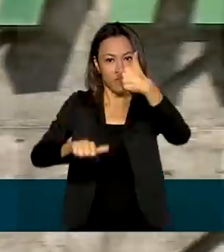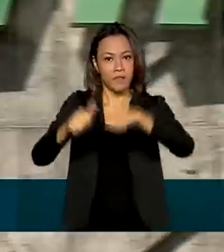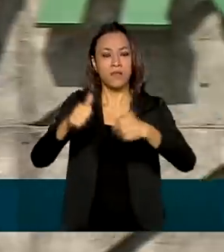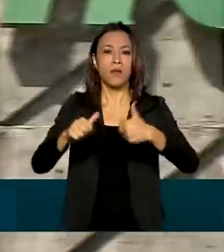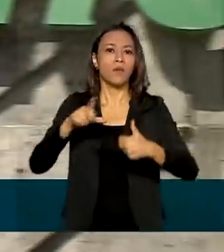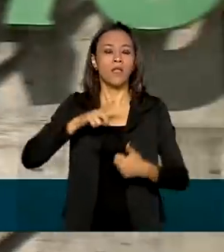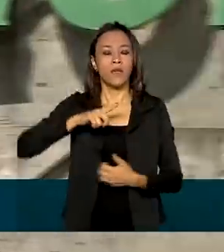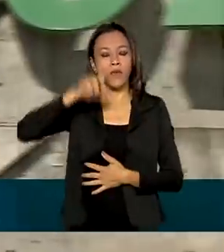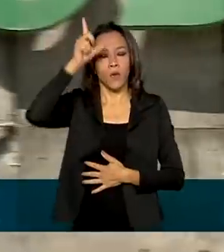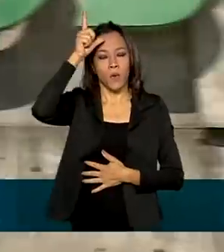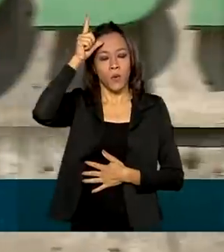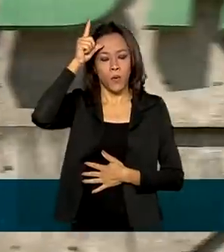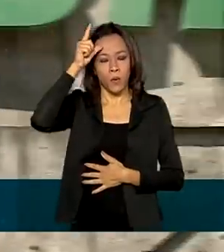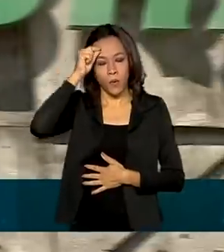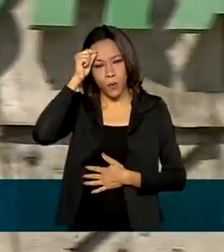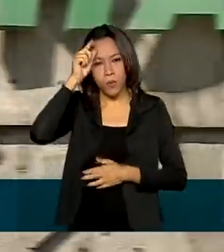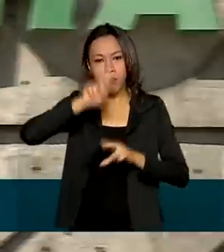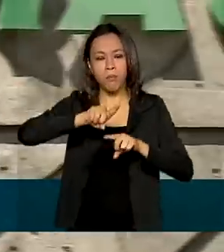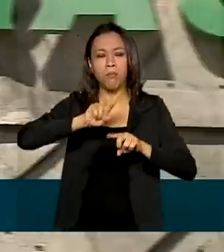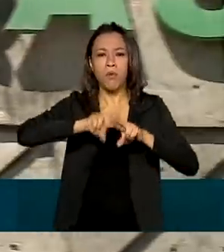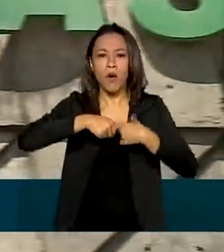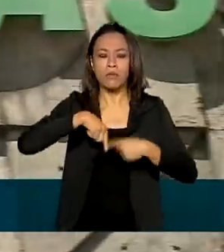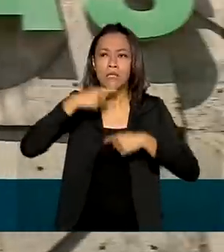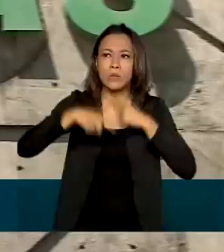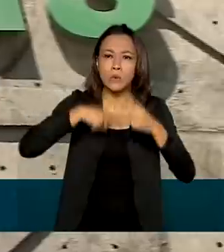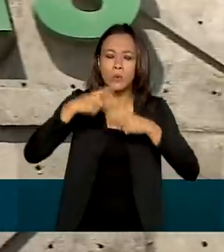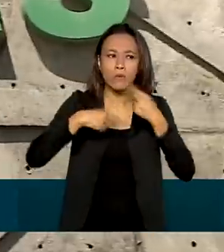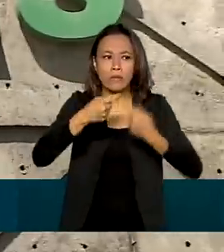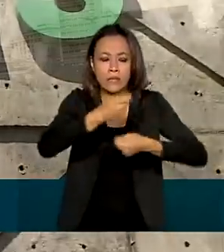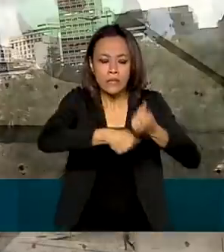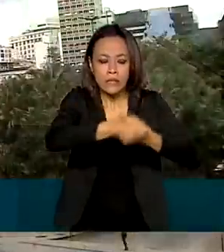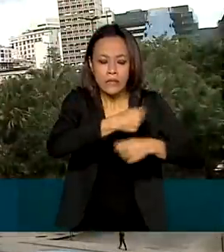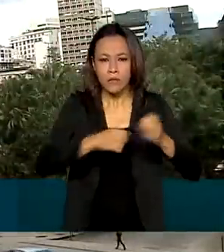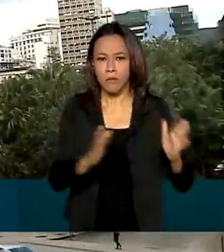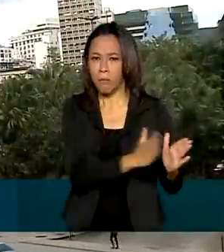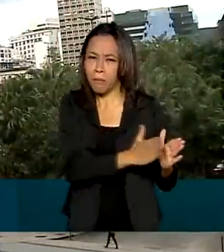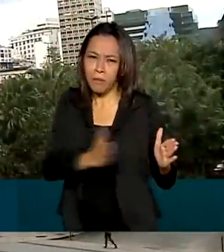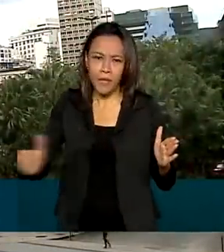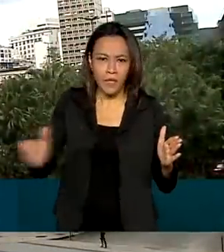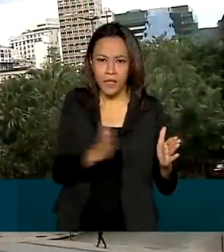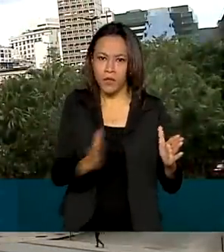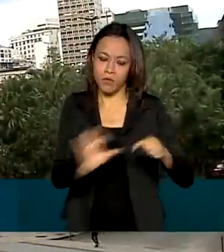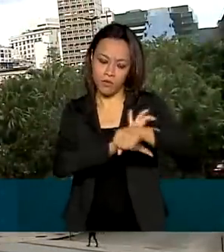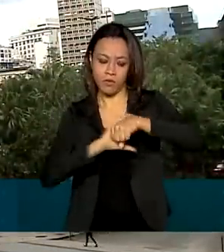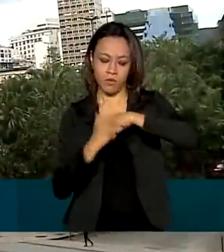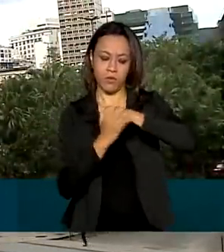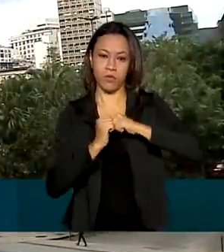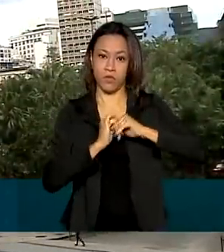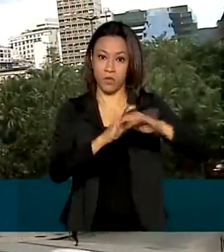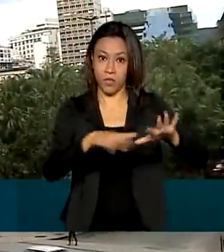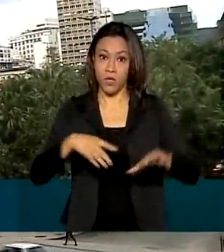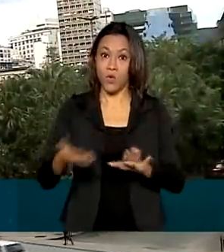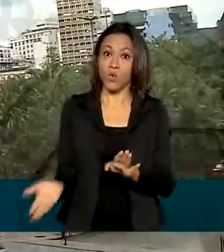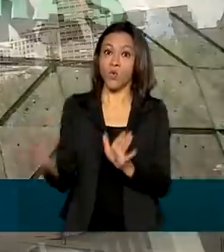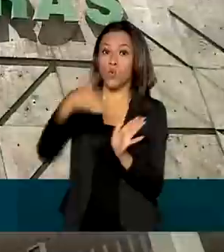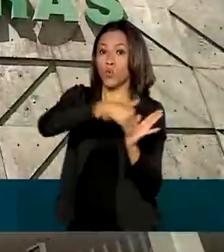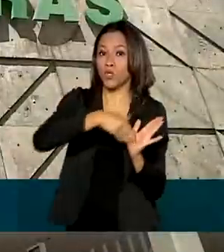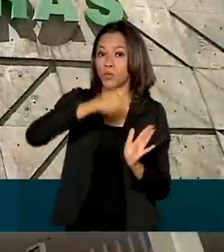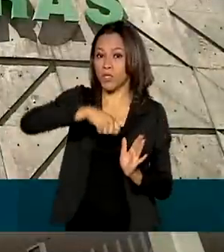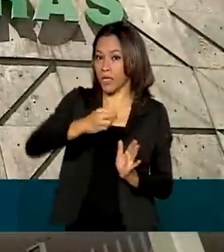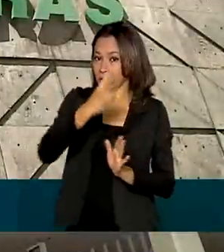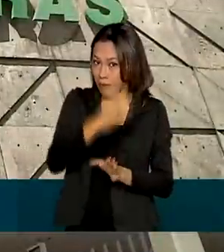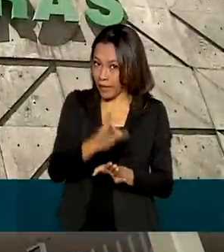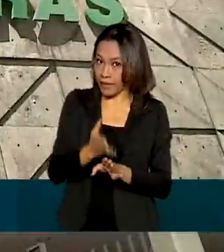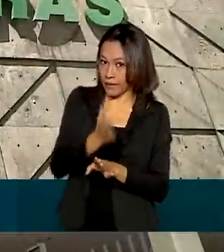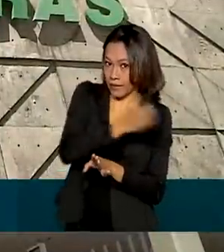das incertezas econômicas de um ano marcado pela pandemia. No último trimestre de 2020, o